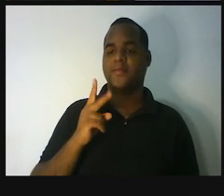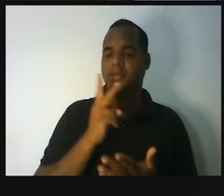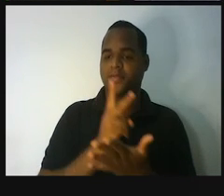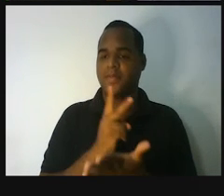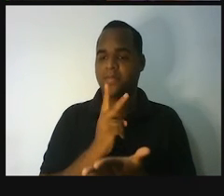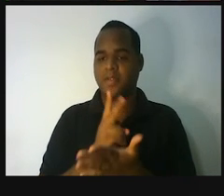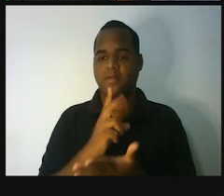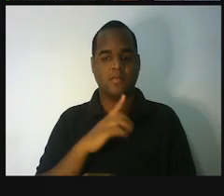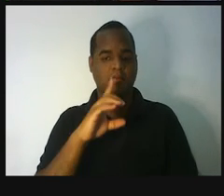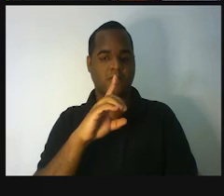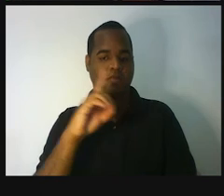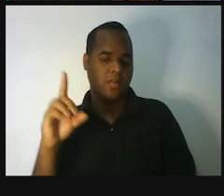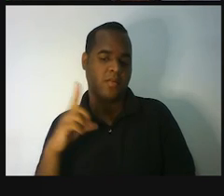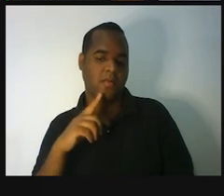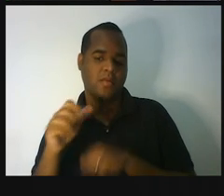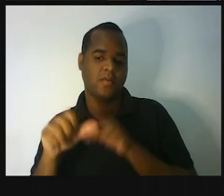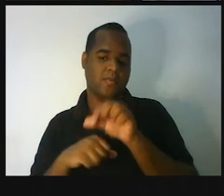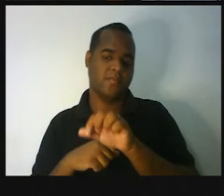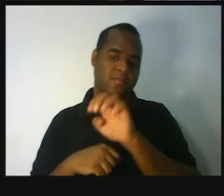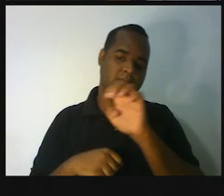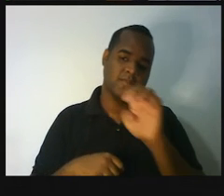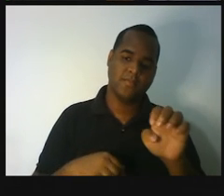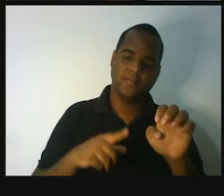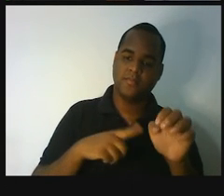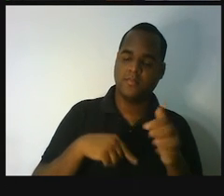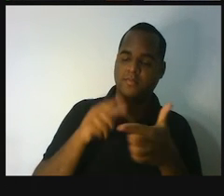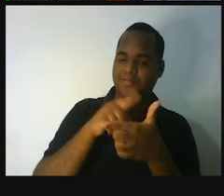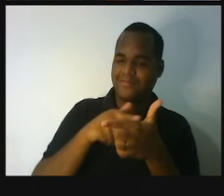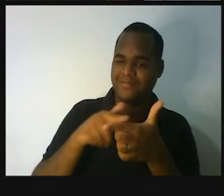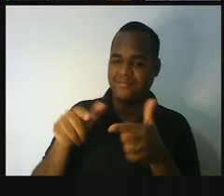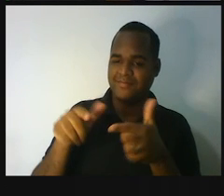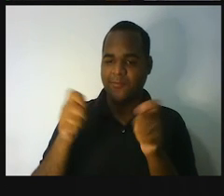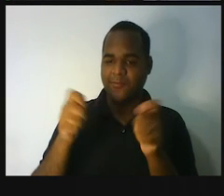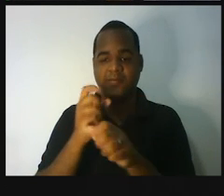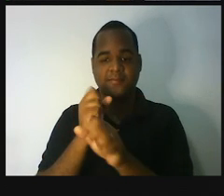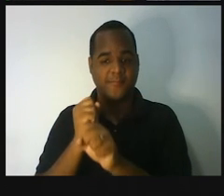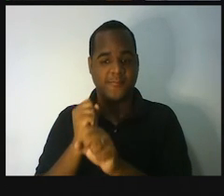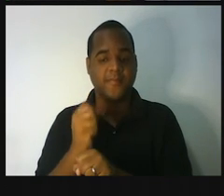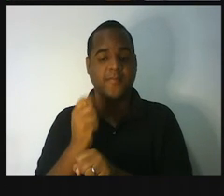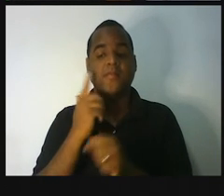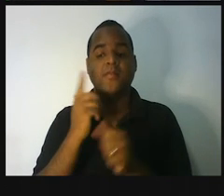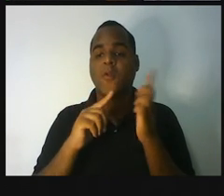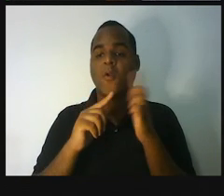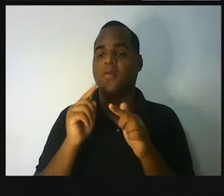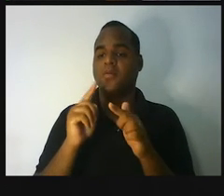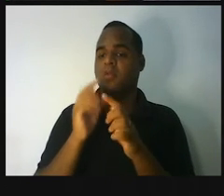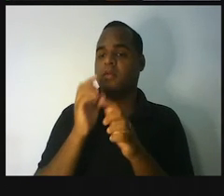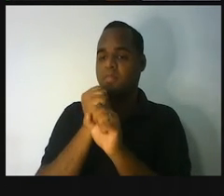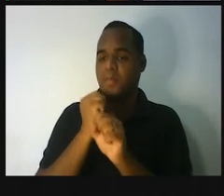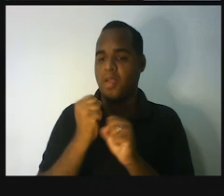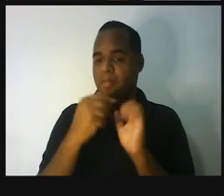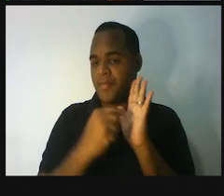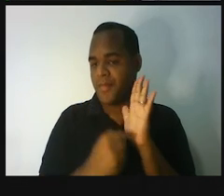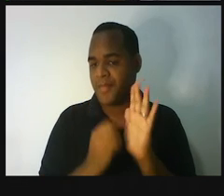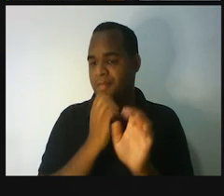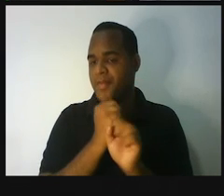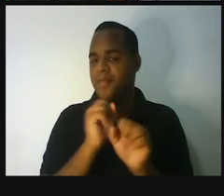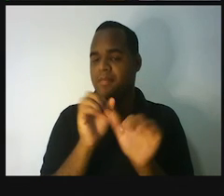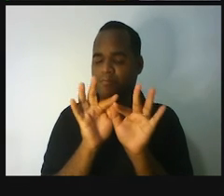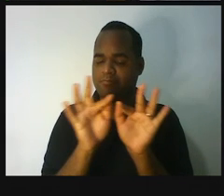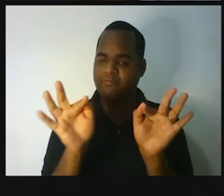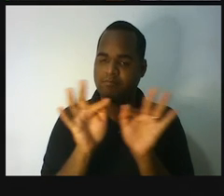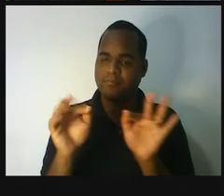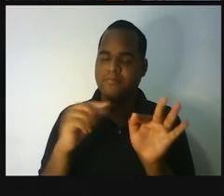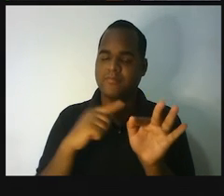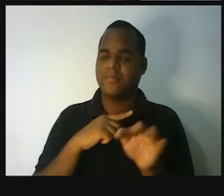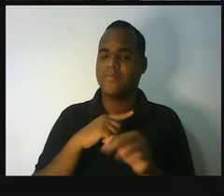direita ou multiplica, se vai para a esquerda ou divide, a gente faz essas conversões com uma calculadora de uma forma bem simples e